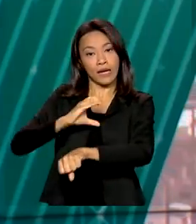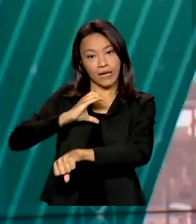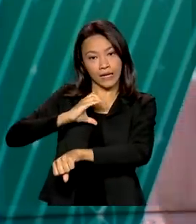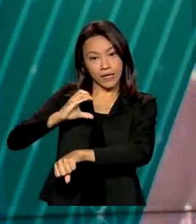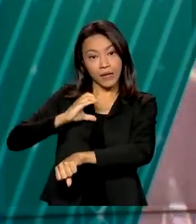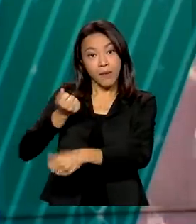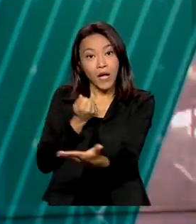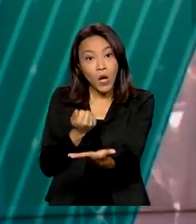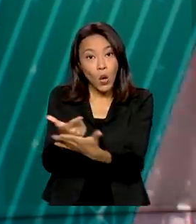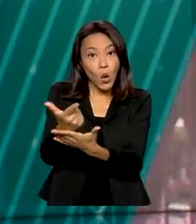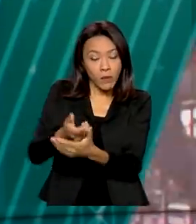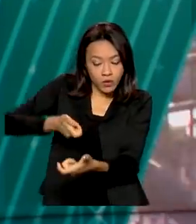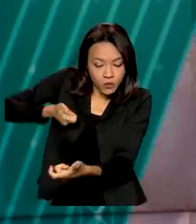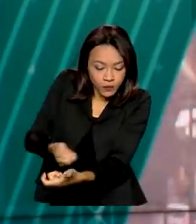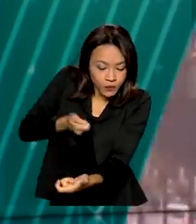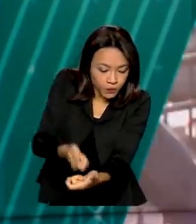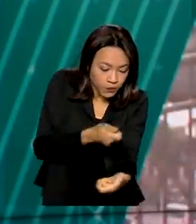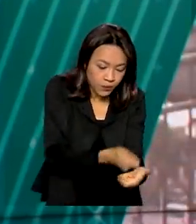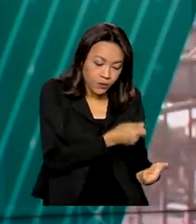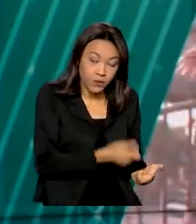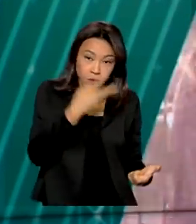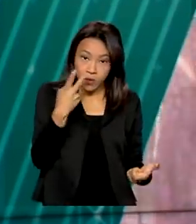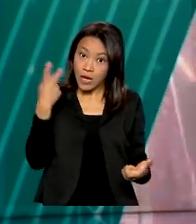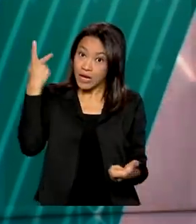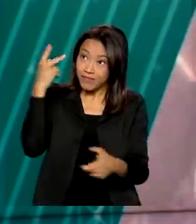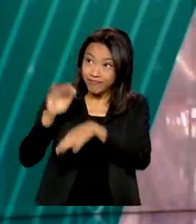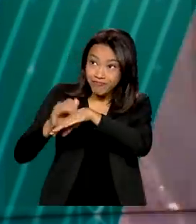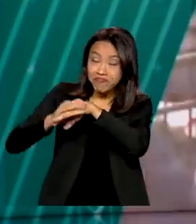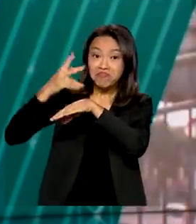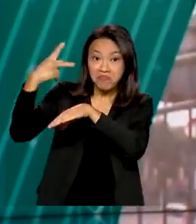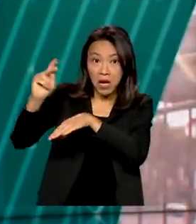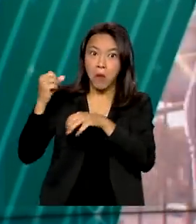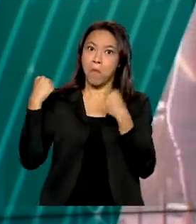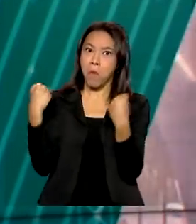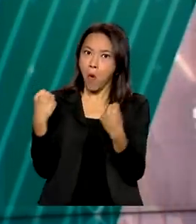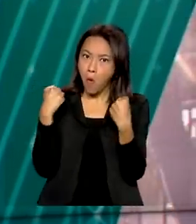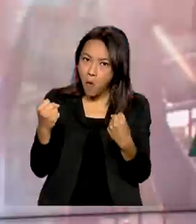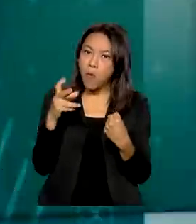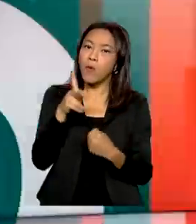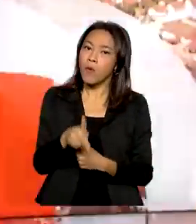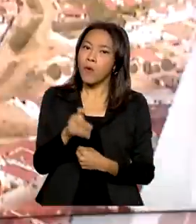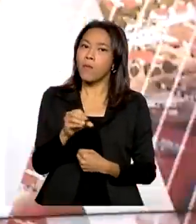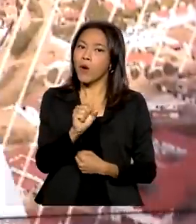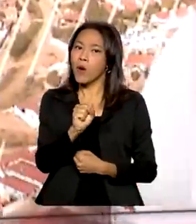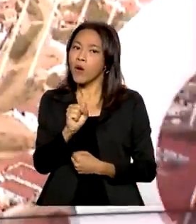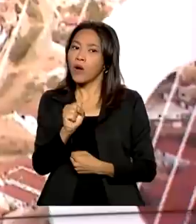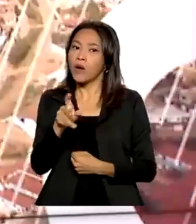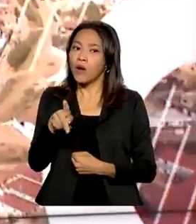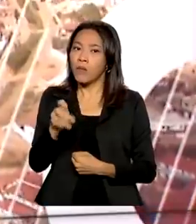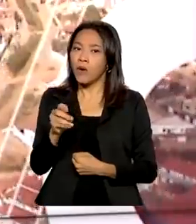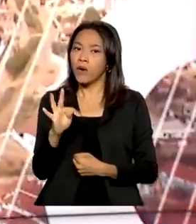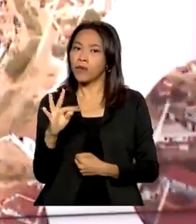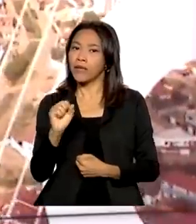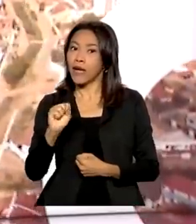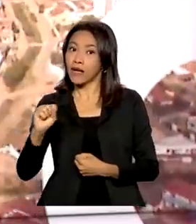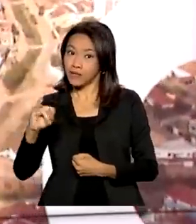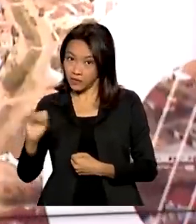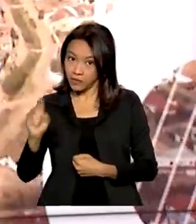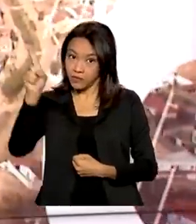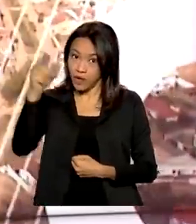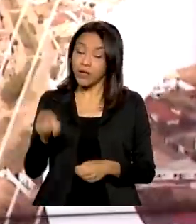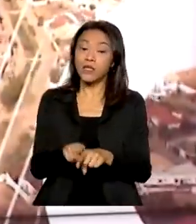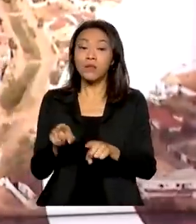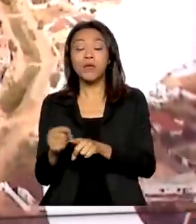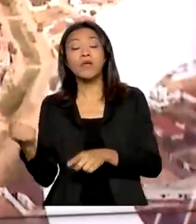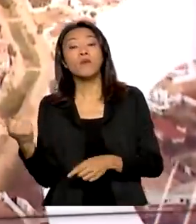fertilizantes. O país é o maior produtor mundial de potássio. E durante a viagem, a comitiva também conseguiu novos mercados